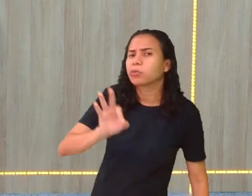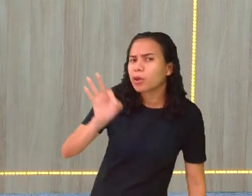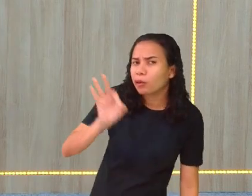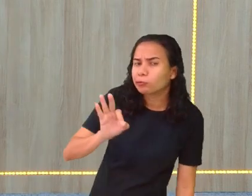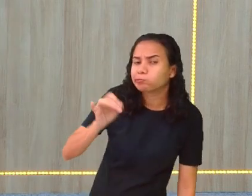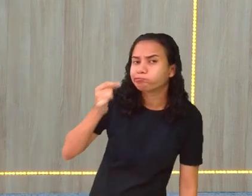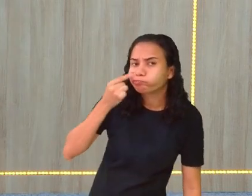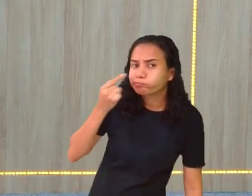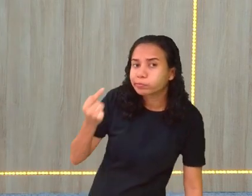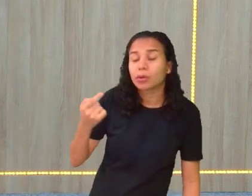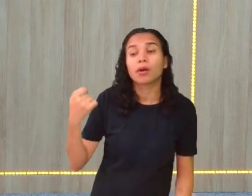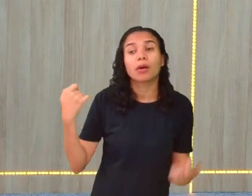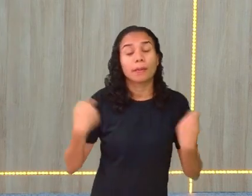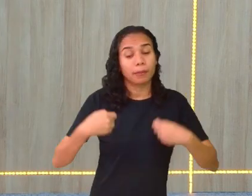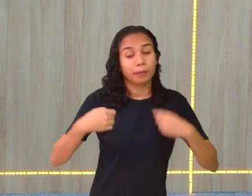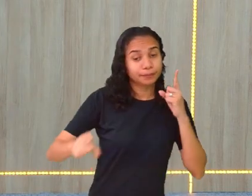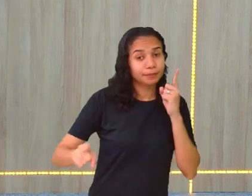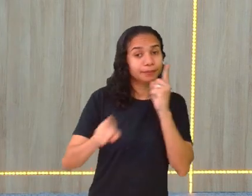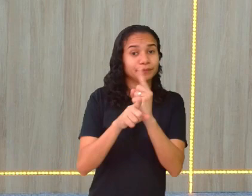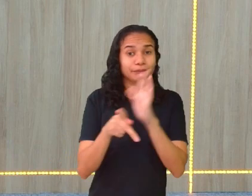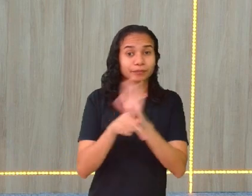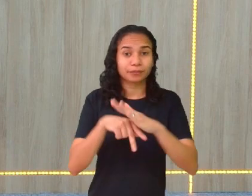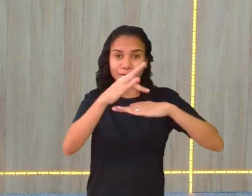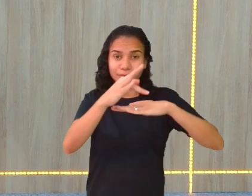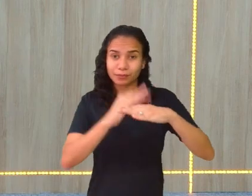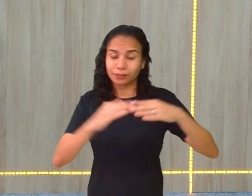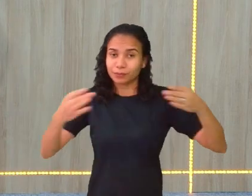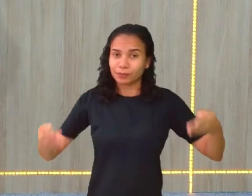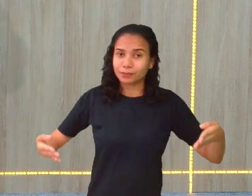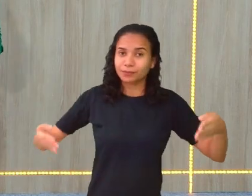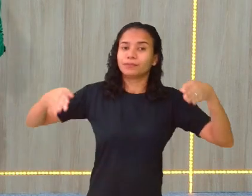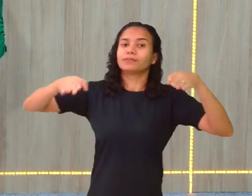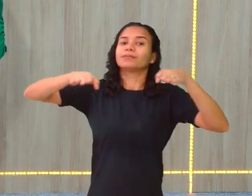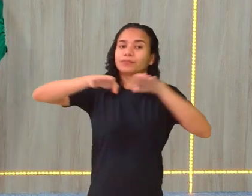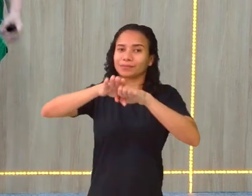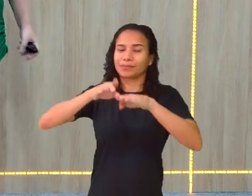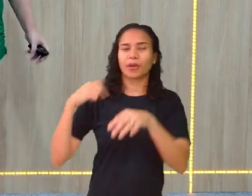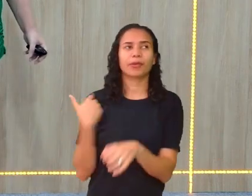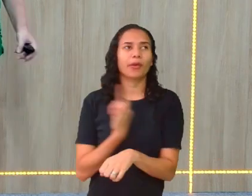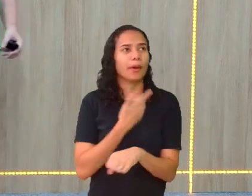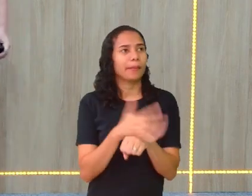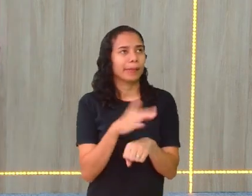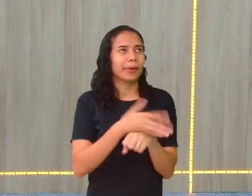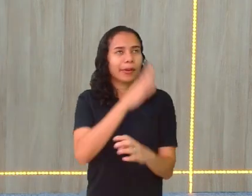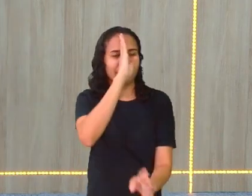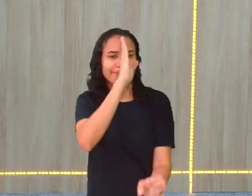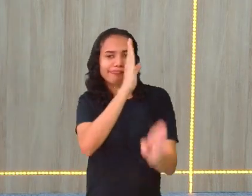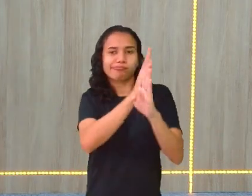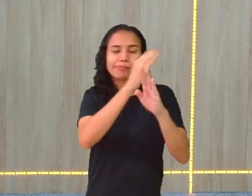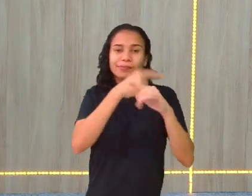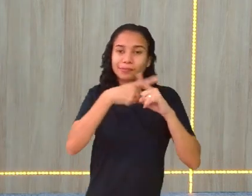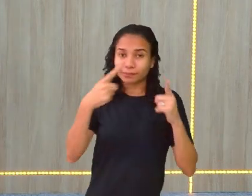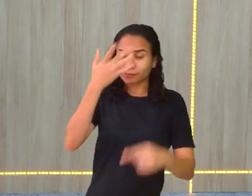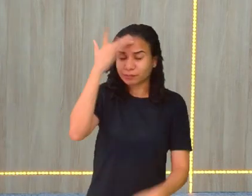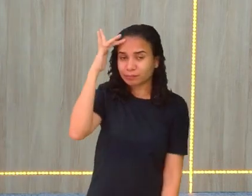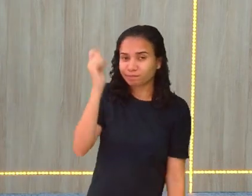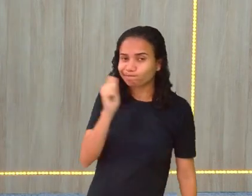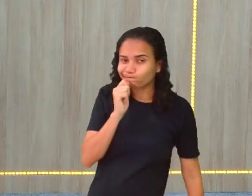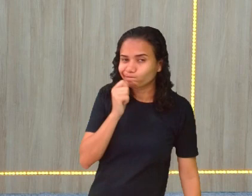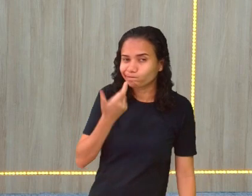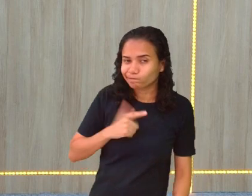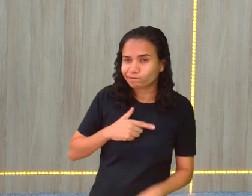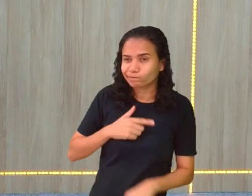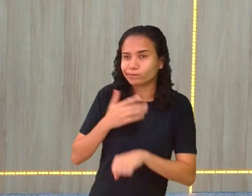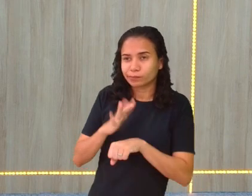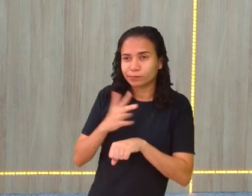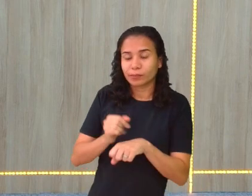que achar equivalente, ou seja, na verdade, a gente com a prática já vai direto. Mas, quem ainda não tem prática?